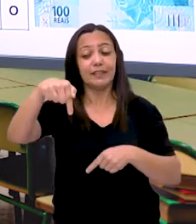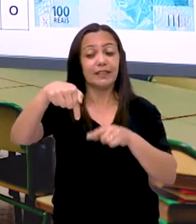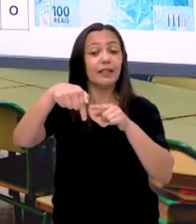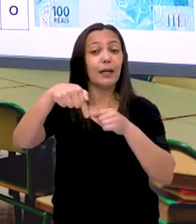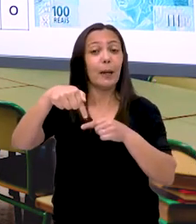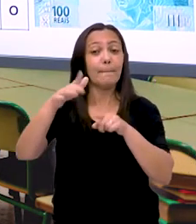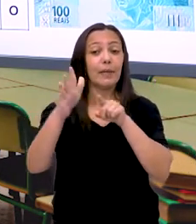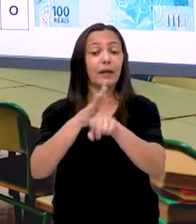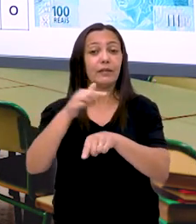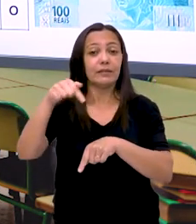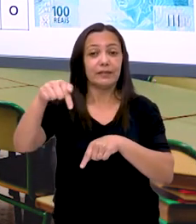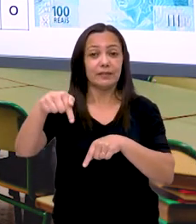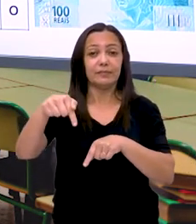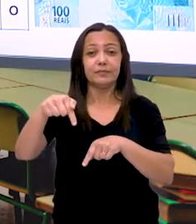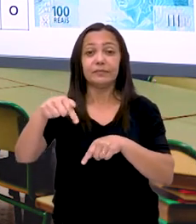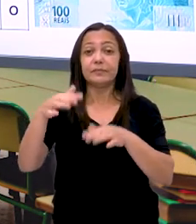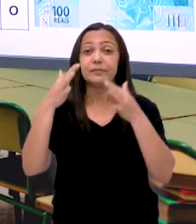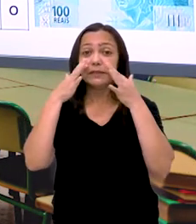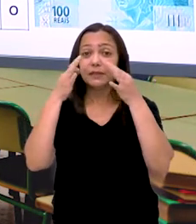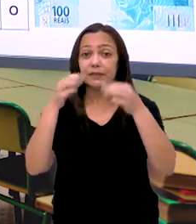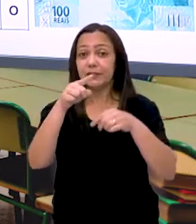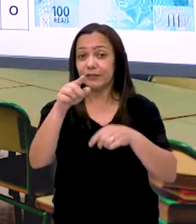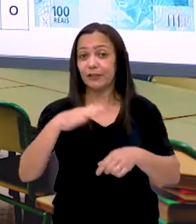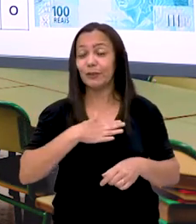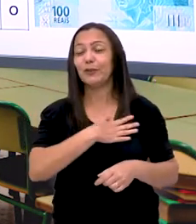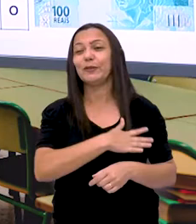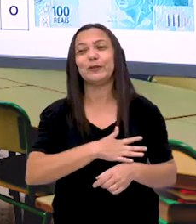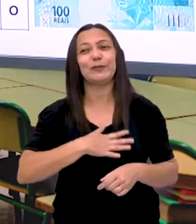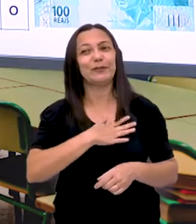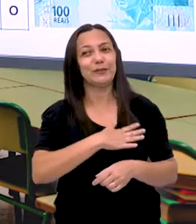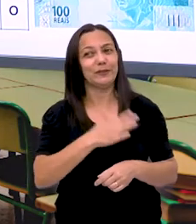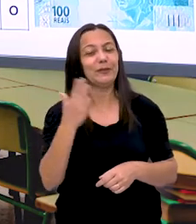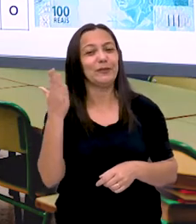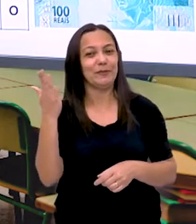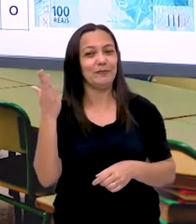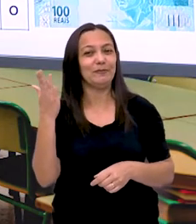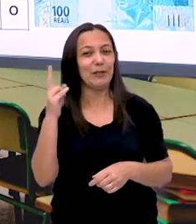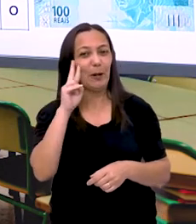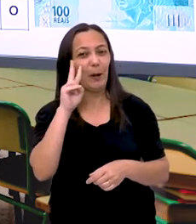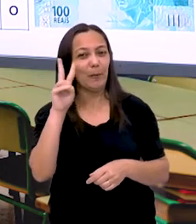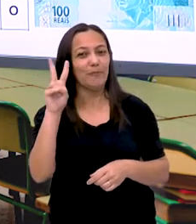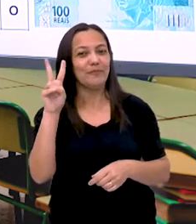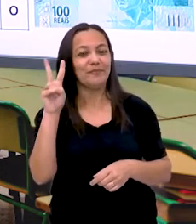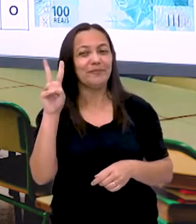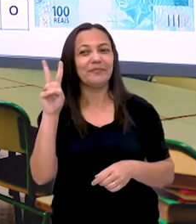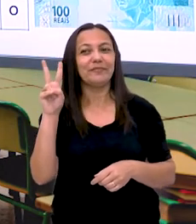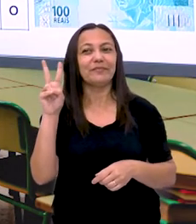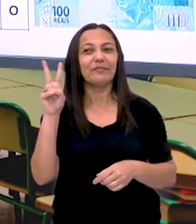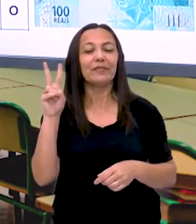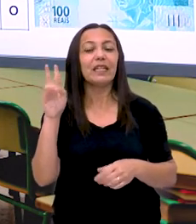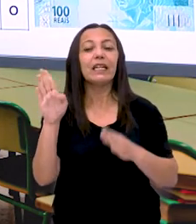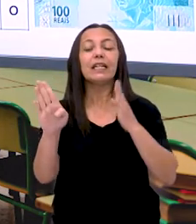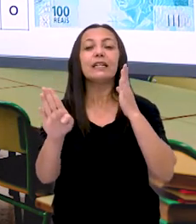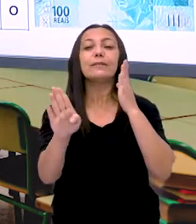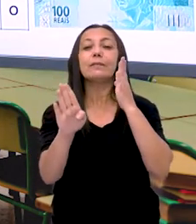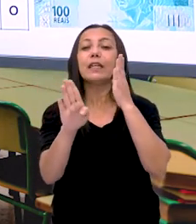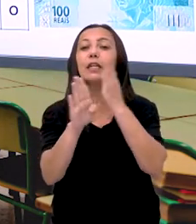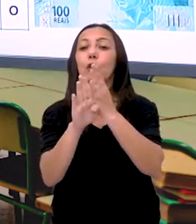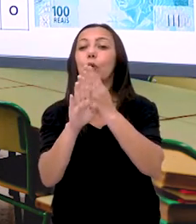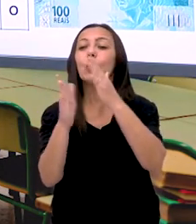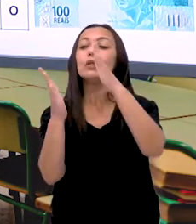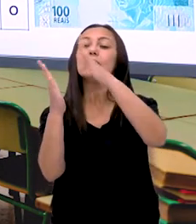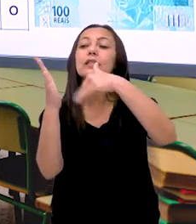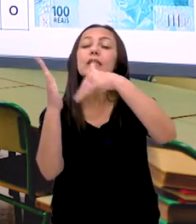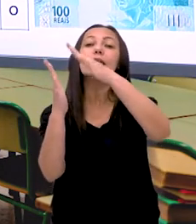questão sete. Tenho certeza que você gostou de fazer essa. Veja o que diz o enunciado. Encontre